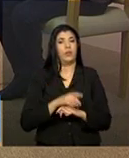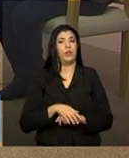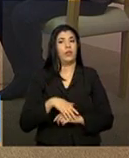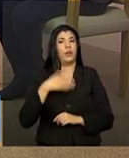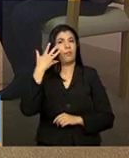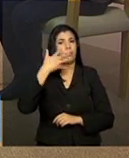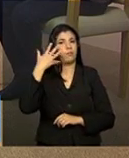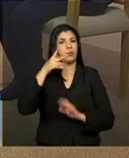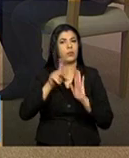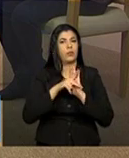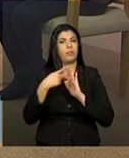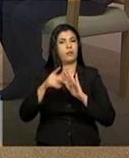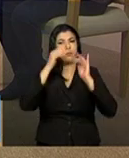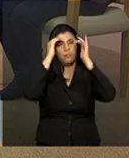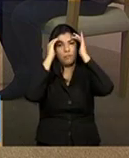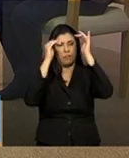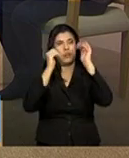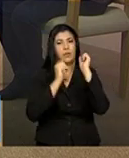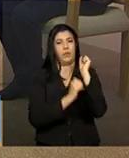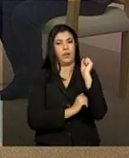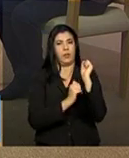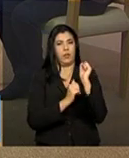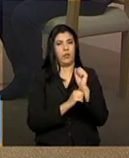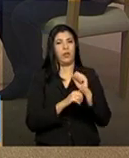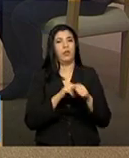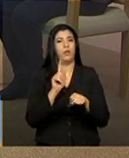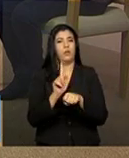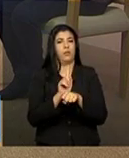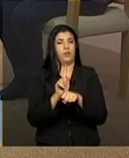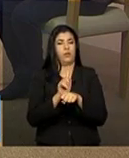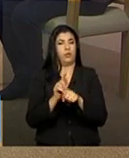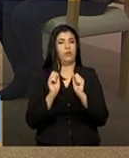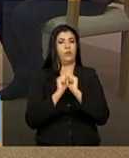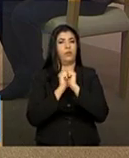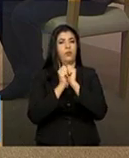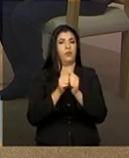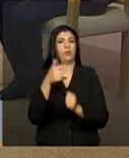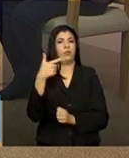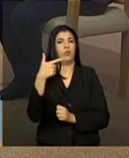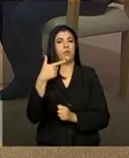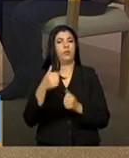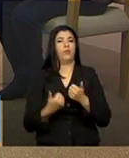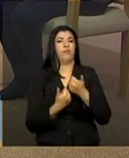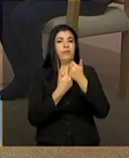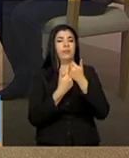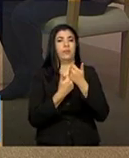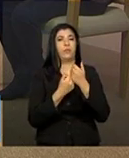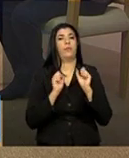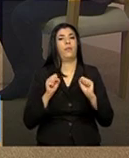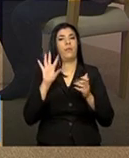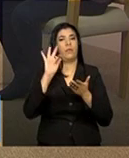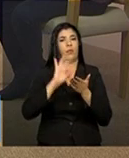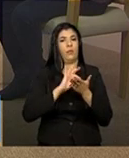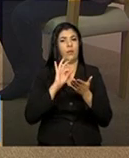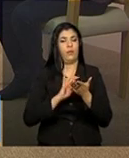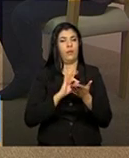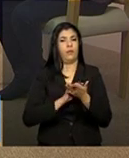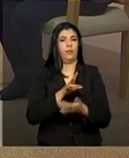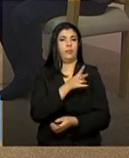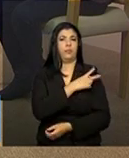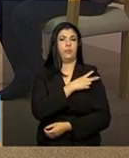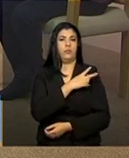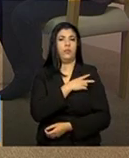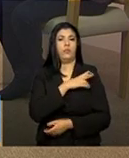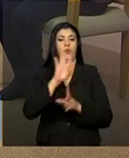gestor possa, o gestor e o seu adjunto, né, que é o titular e o adjunto do sistema, possam cadastrar os técnicos e